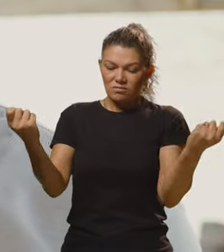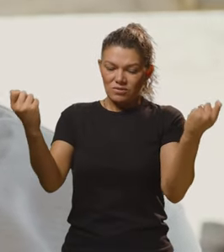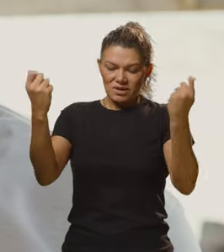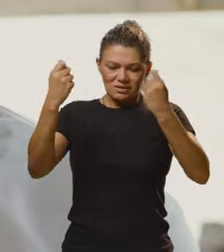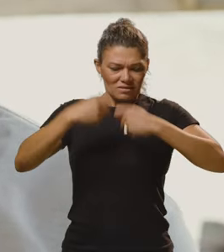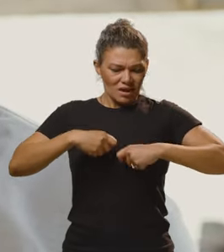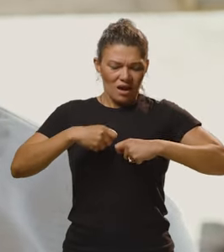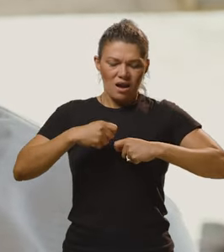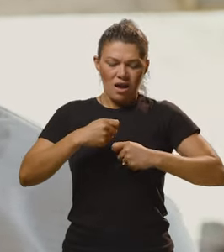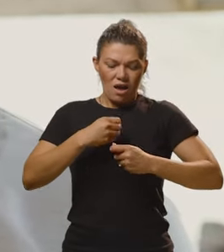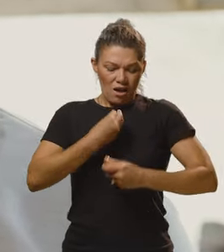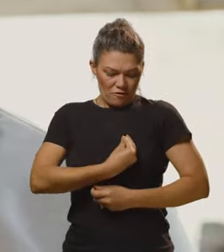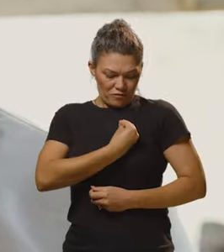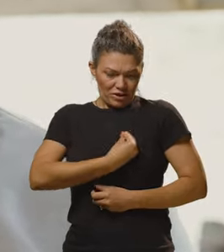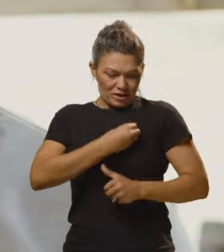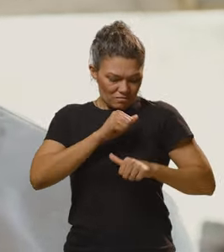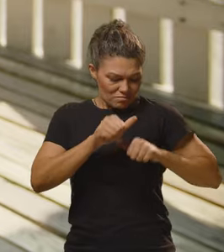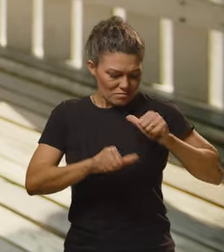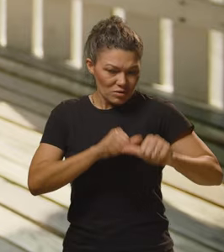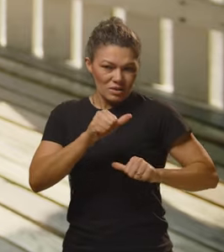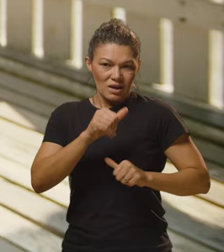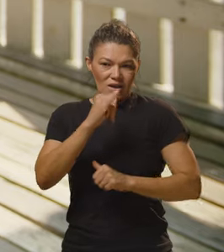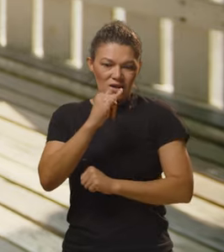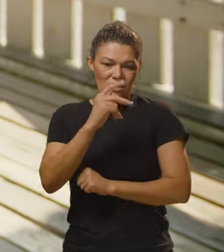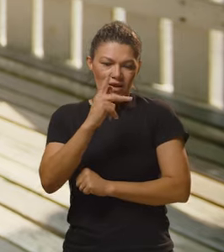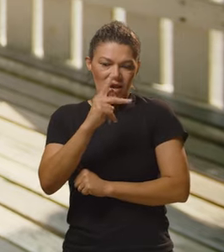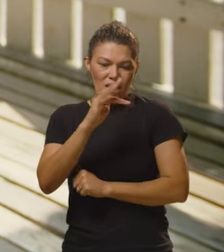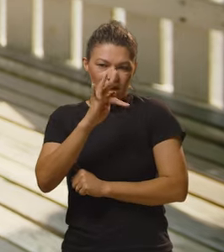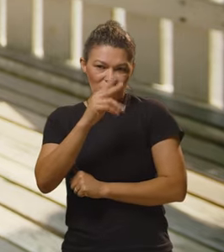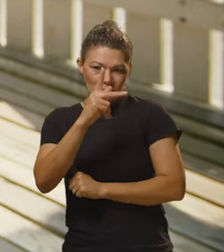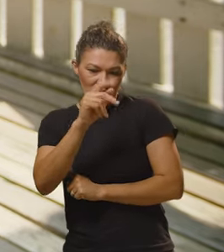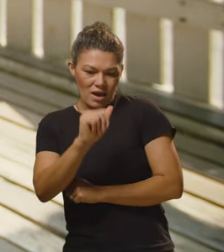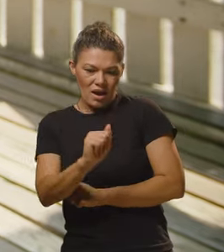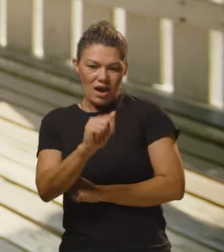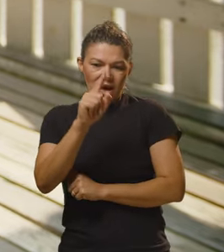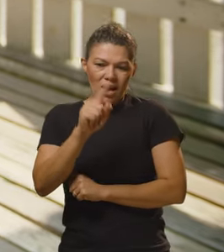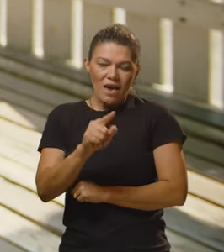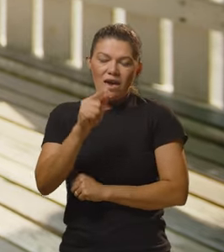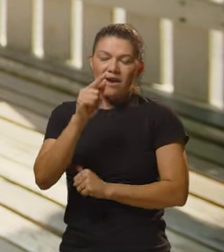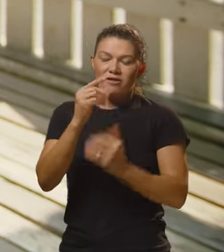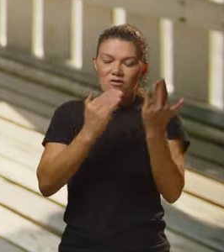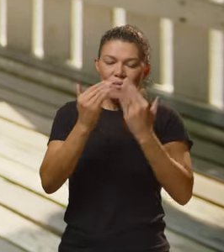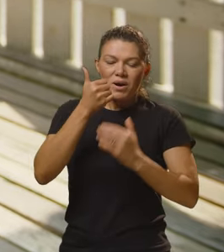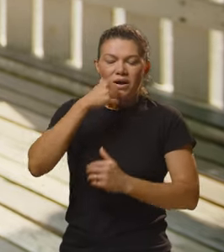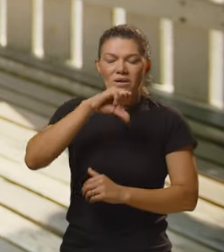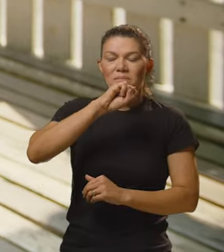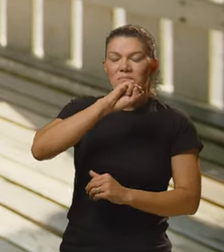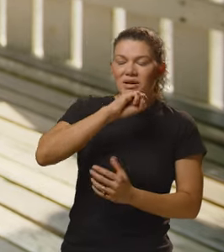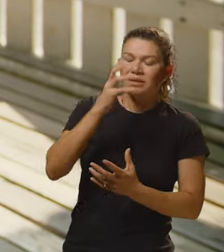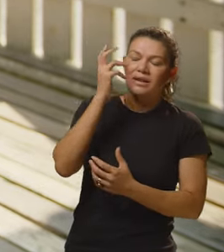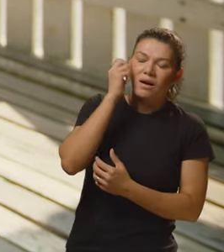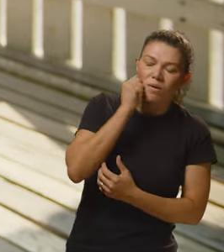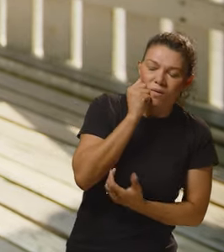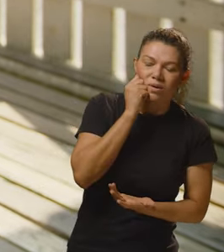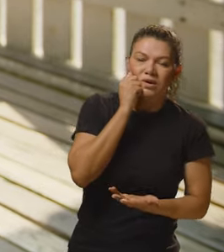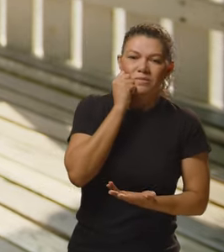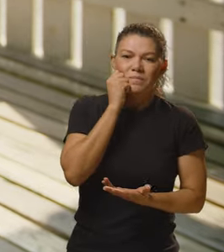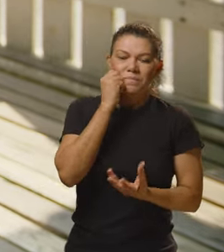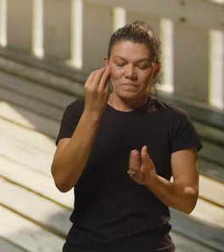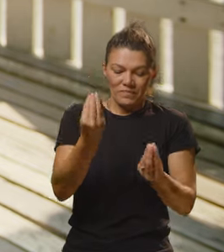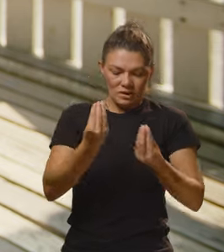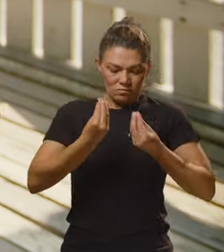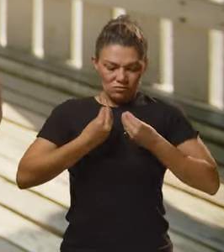proporciona a mudança de vidas. O IFPR sempre fala que ele é uma mãe, né? Que nos acolhe,